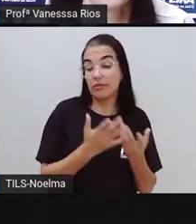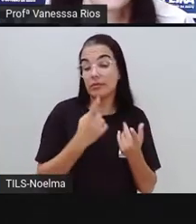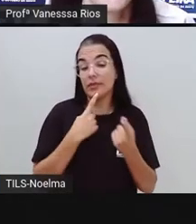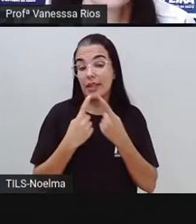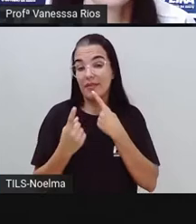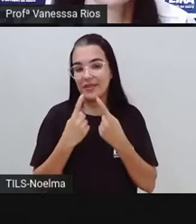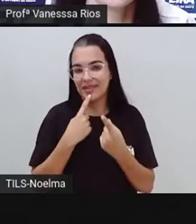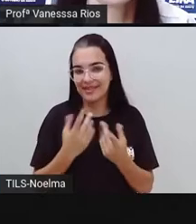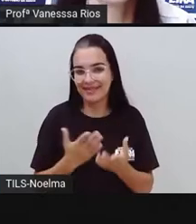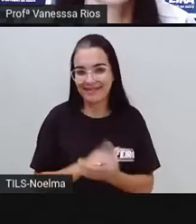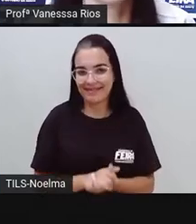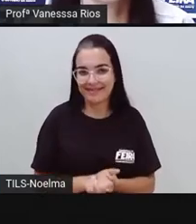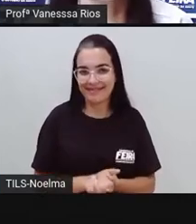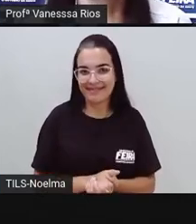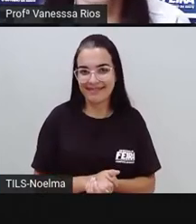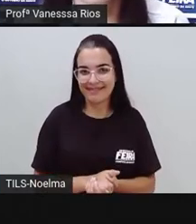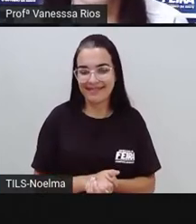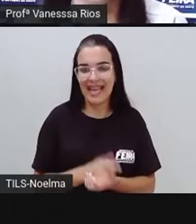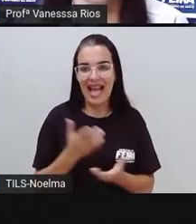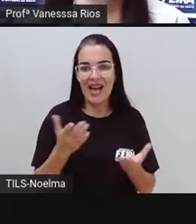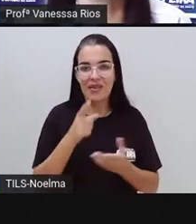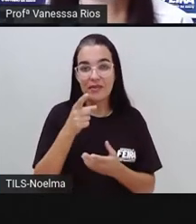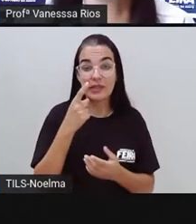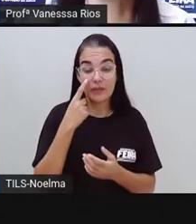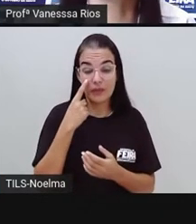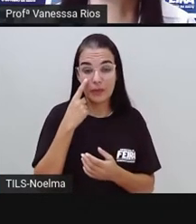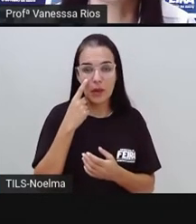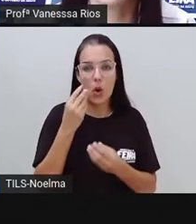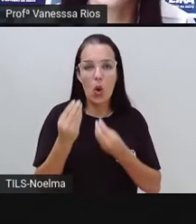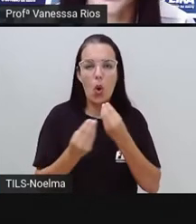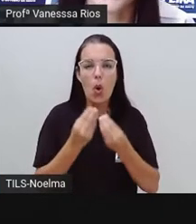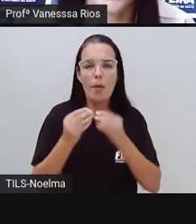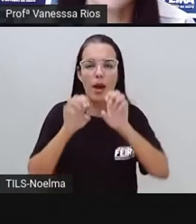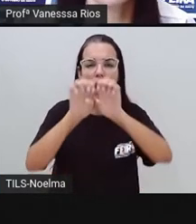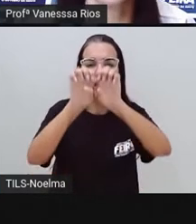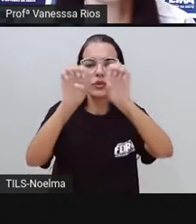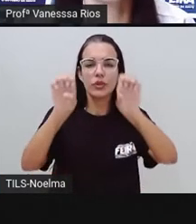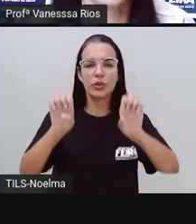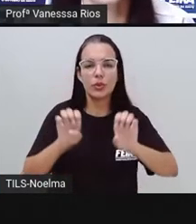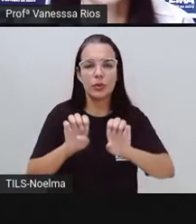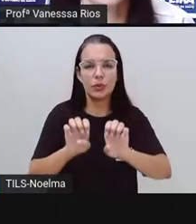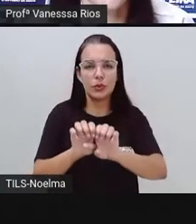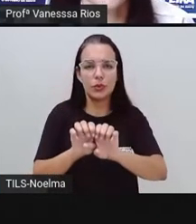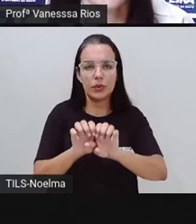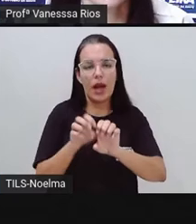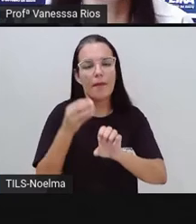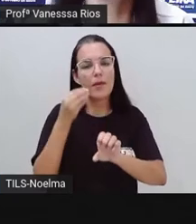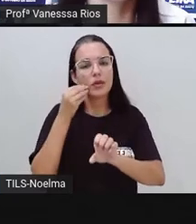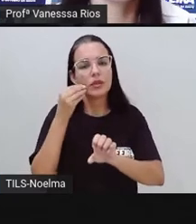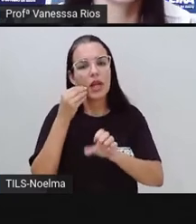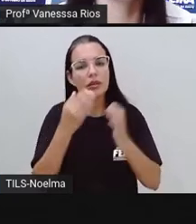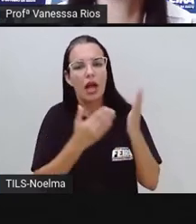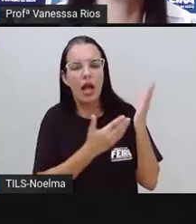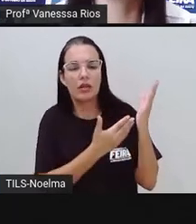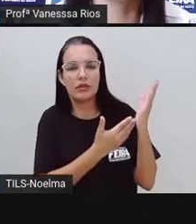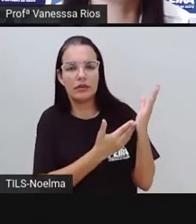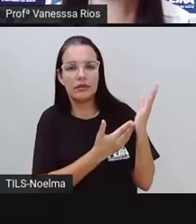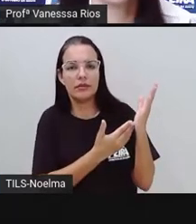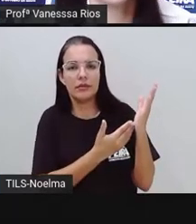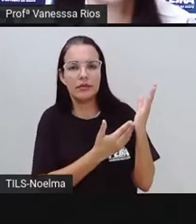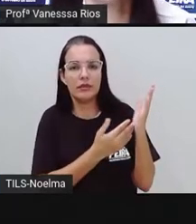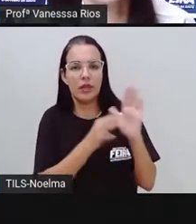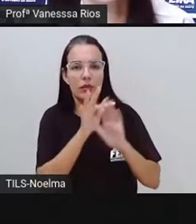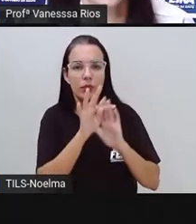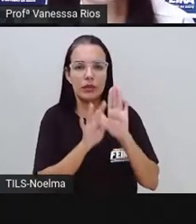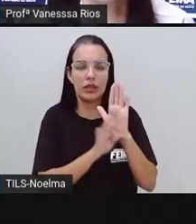A prova é observar junto com vocês a estrutura mostrada até aqui em relação a